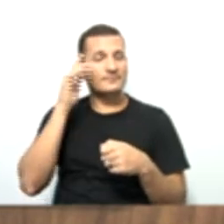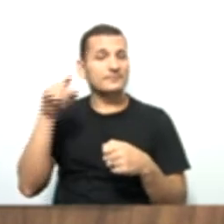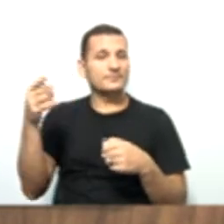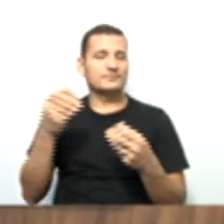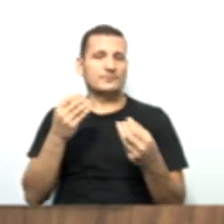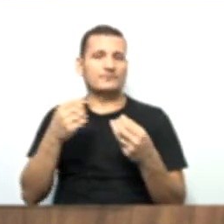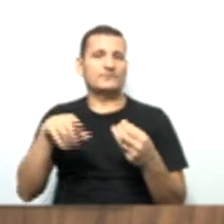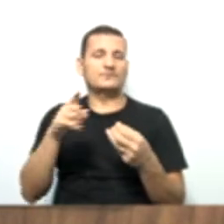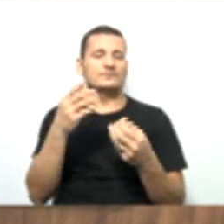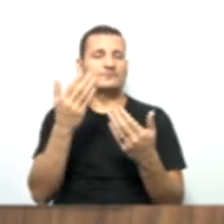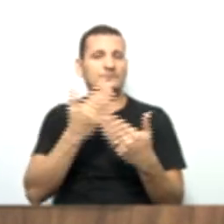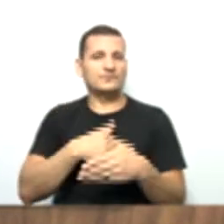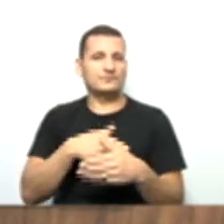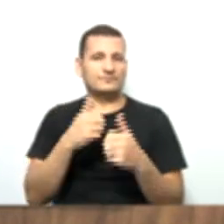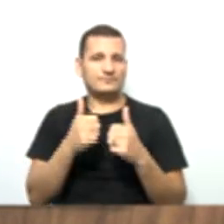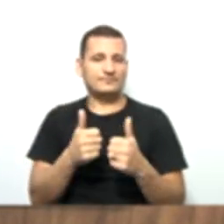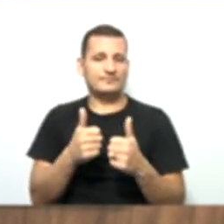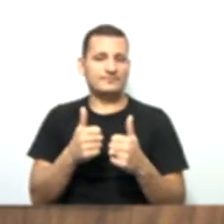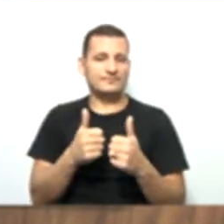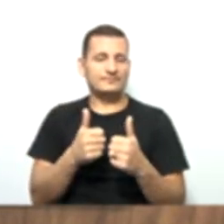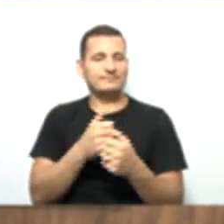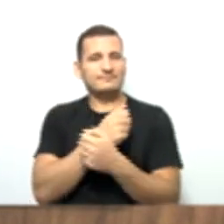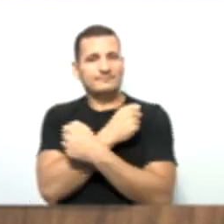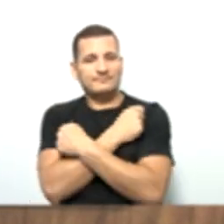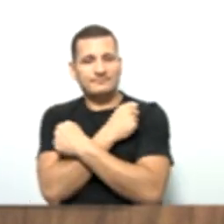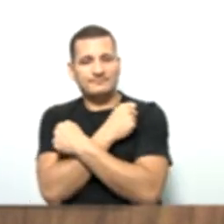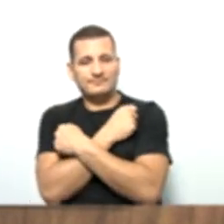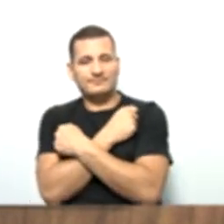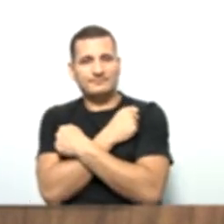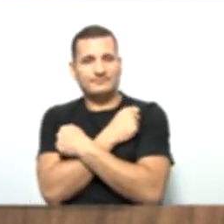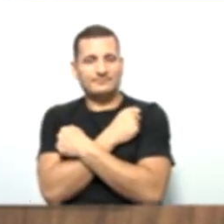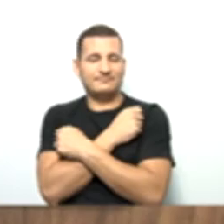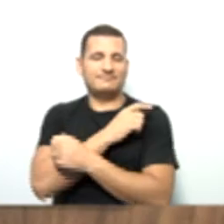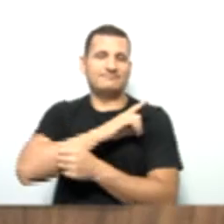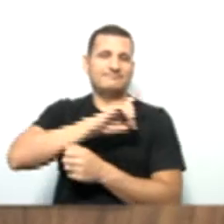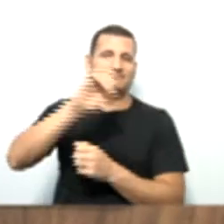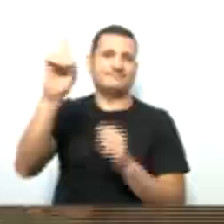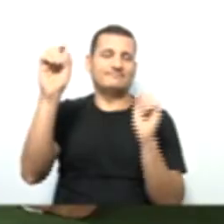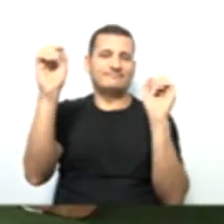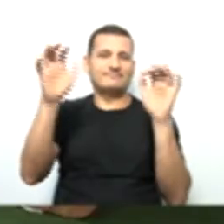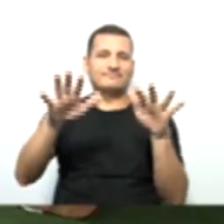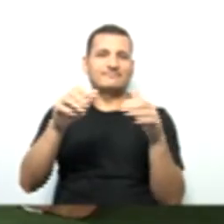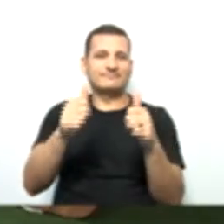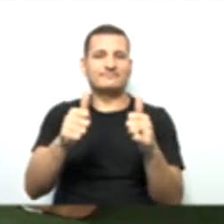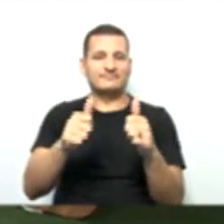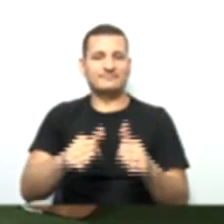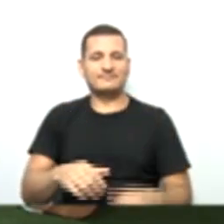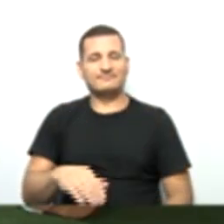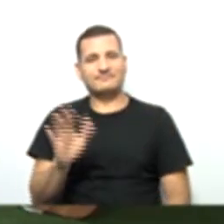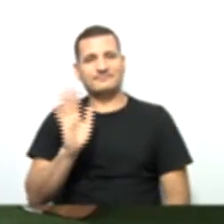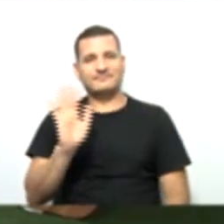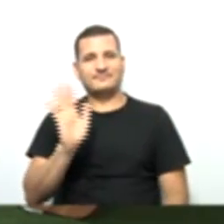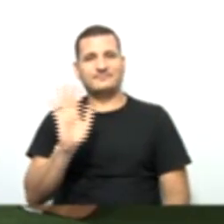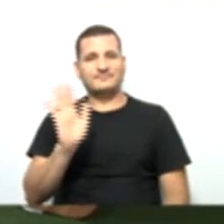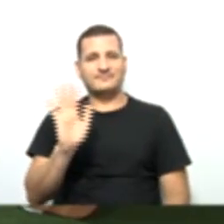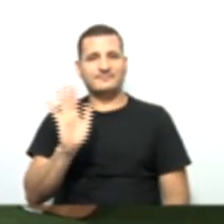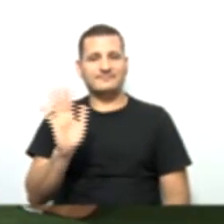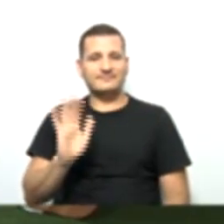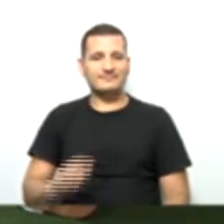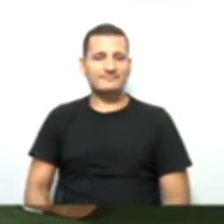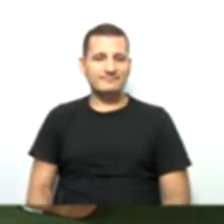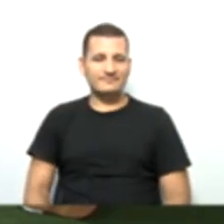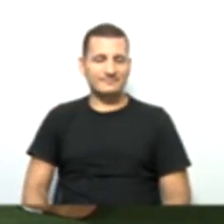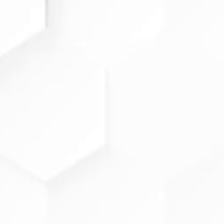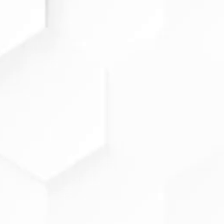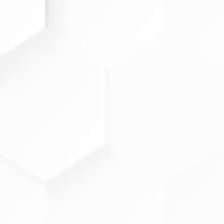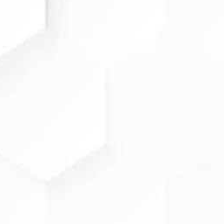avaliação de vocês, ok, gente? Ó, um abraço, fiquem com Deus e até a próxima aula. Tchau, gente. Foi um prazer estar